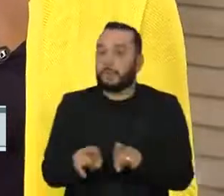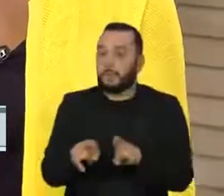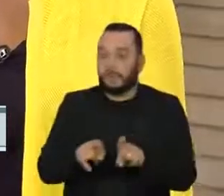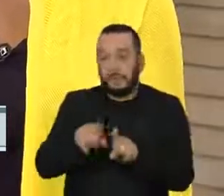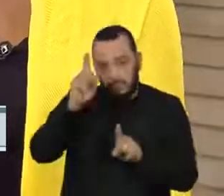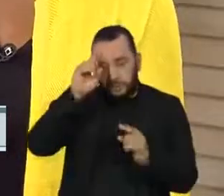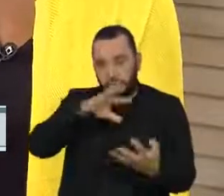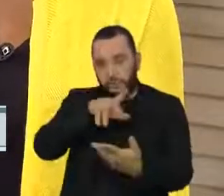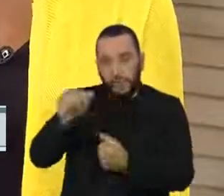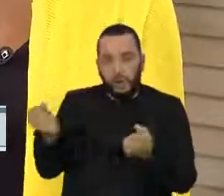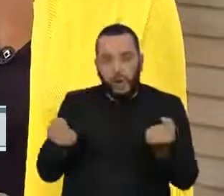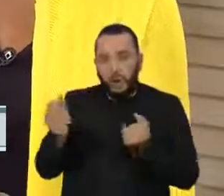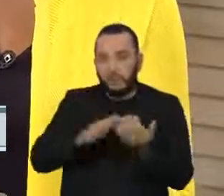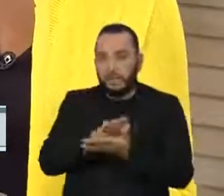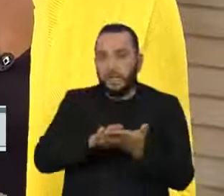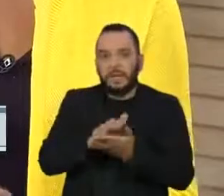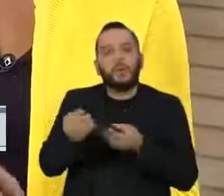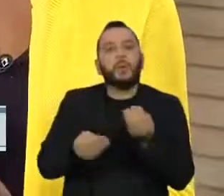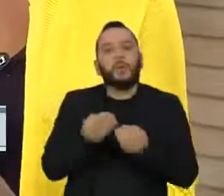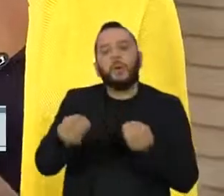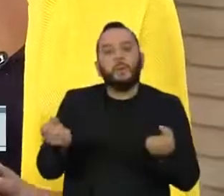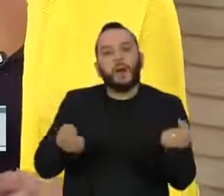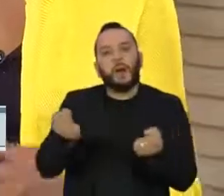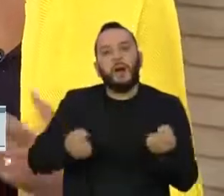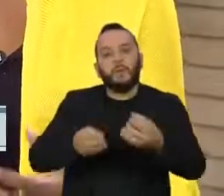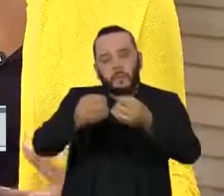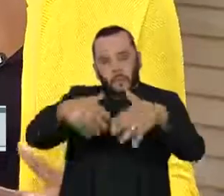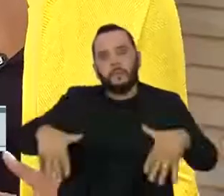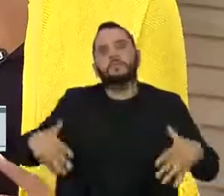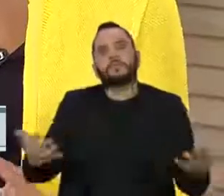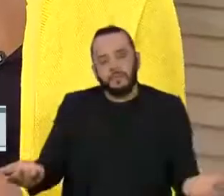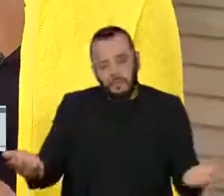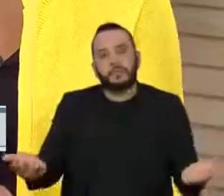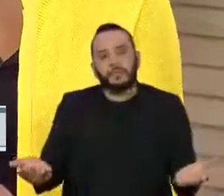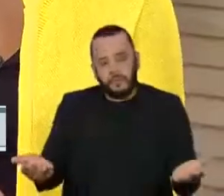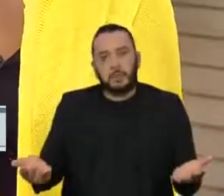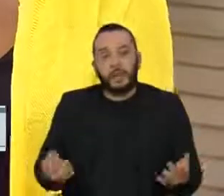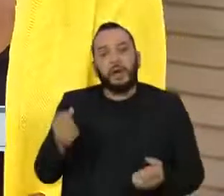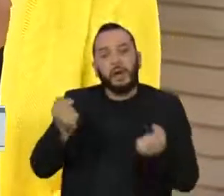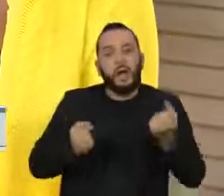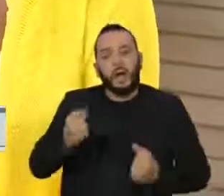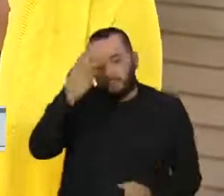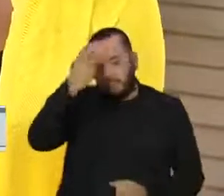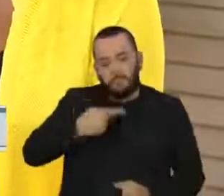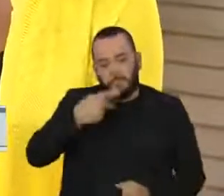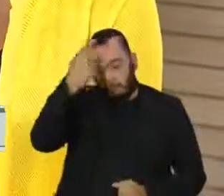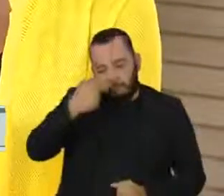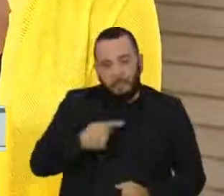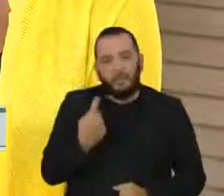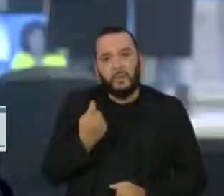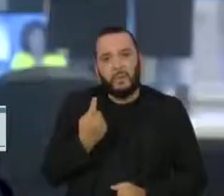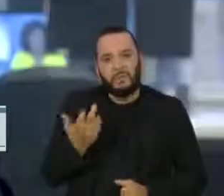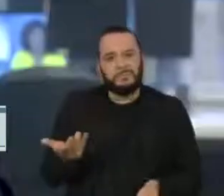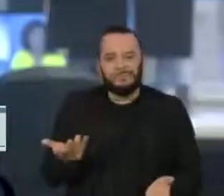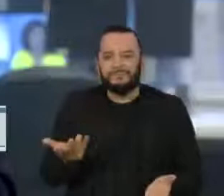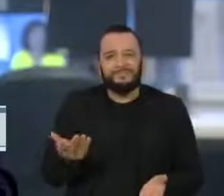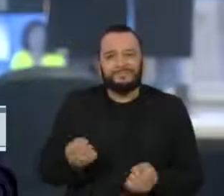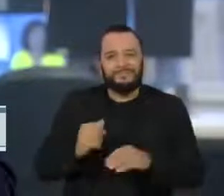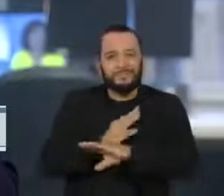para o impacto que o automóvel, transporte essencialmente individual, tem na vida das grandes cidades.